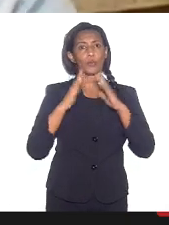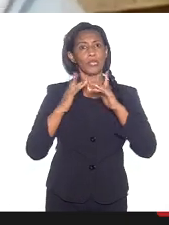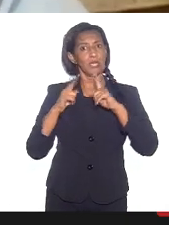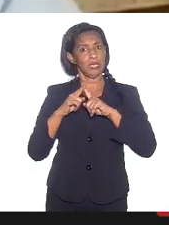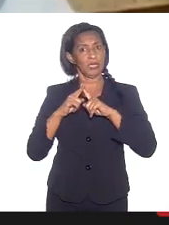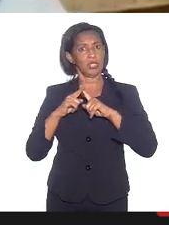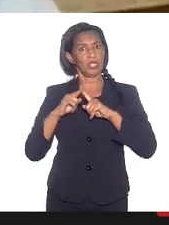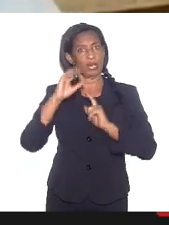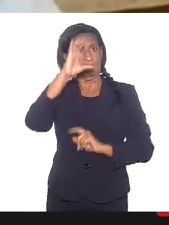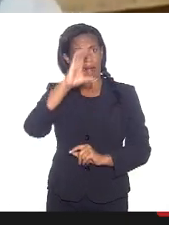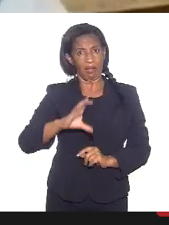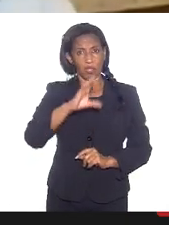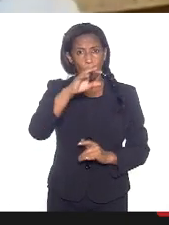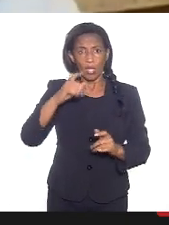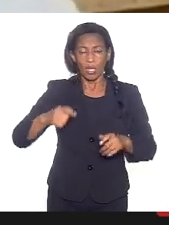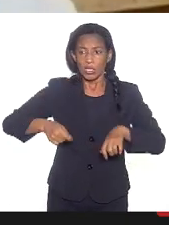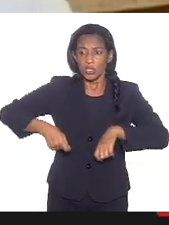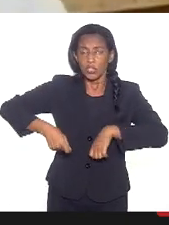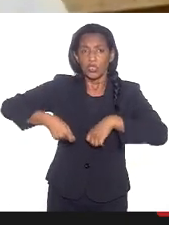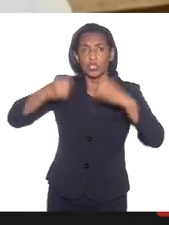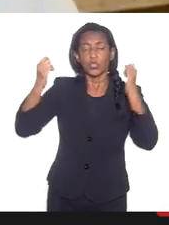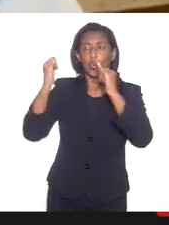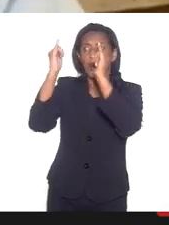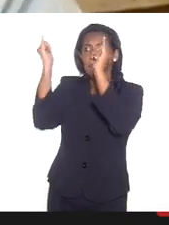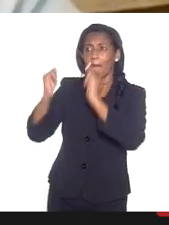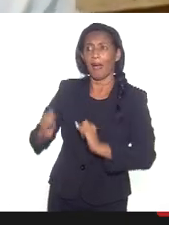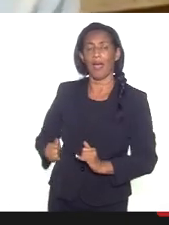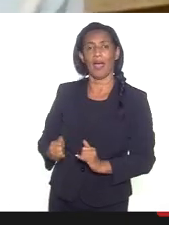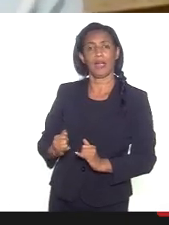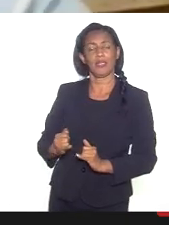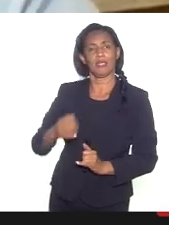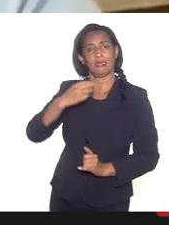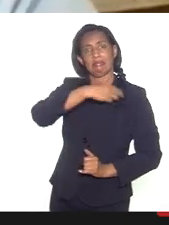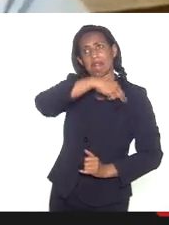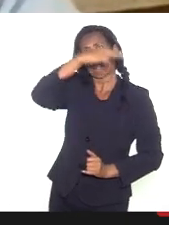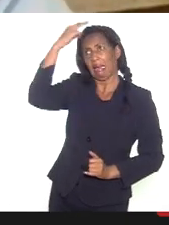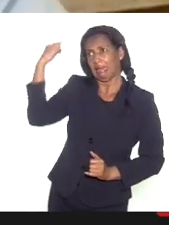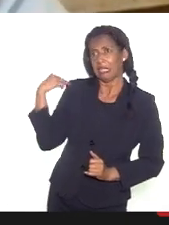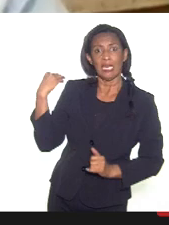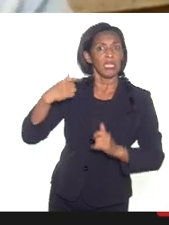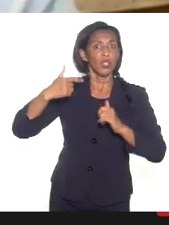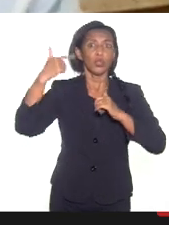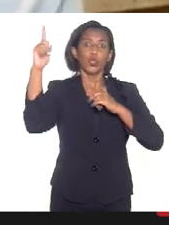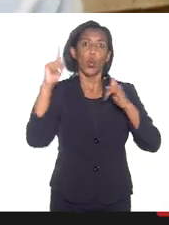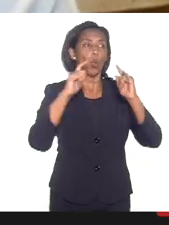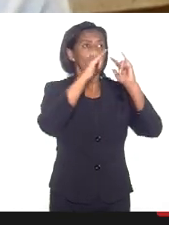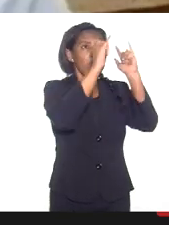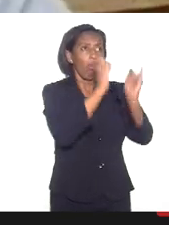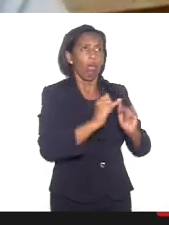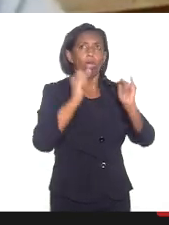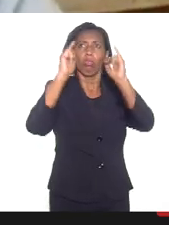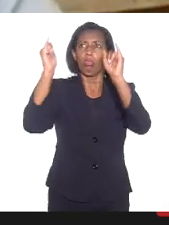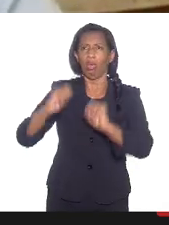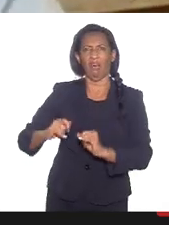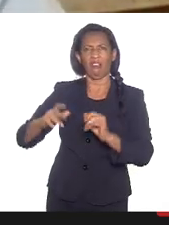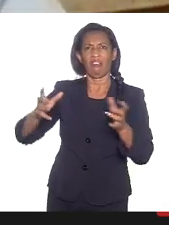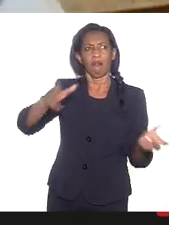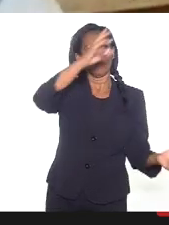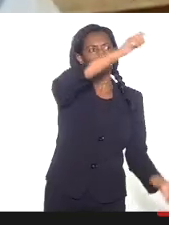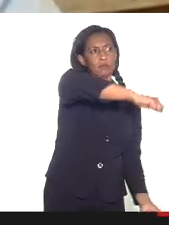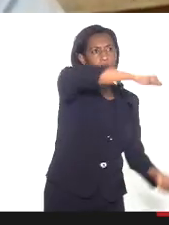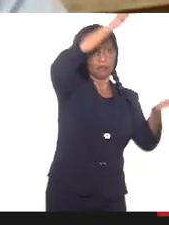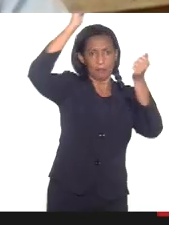destroem as imagens de Nossa Senhora e outros santos católicos, fazem questão de jogar no chão e